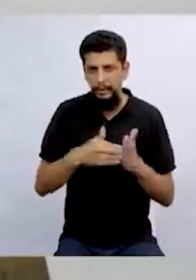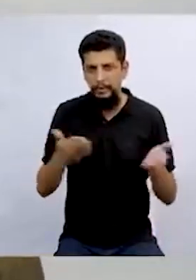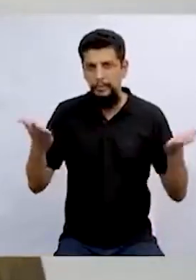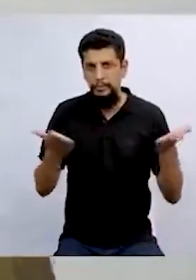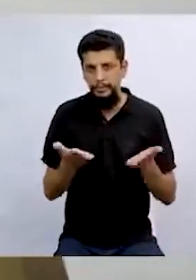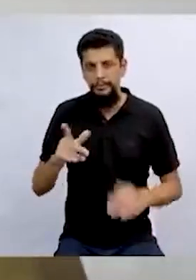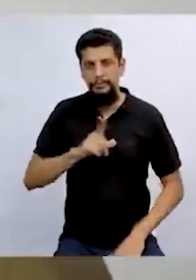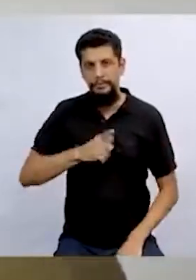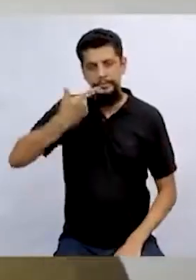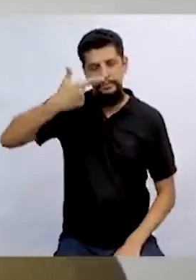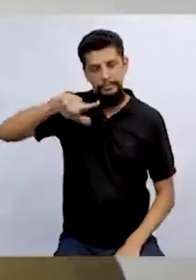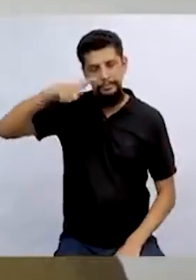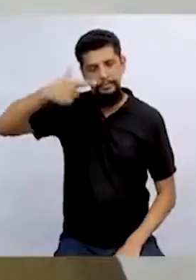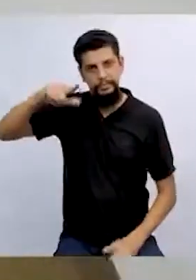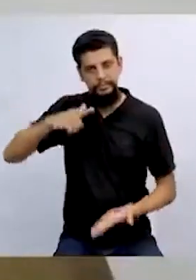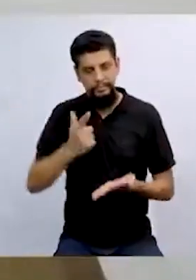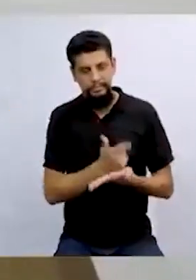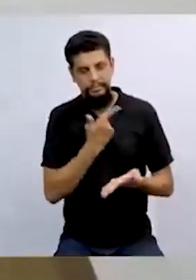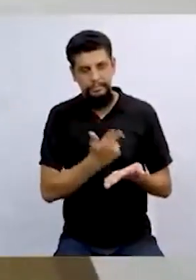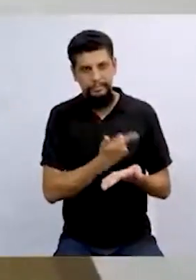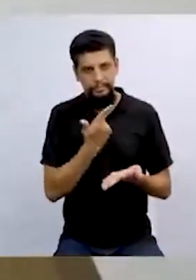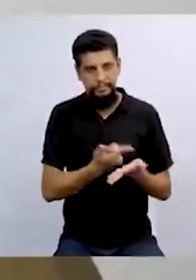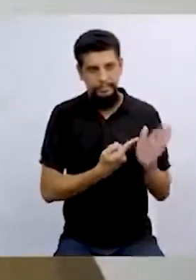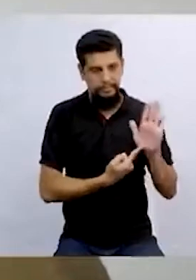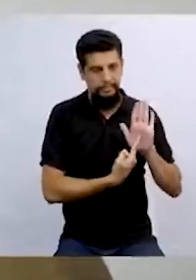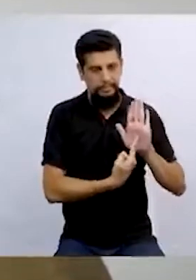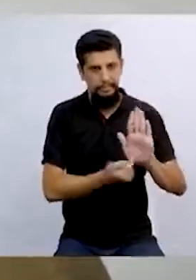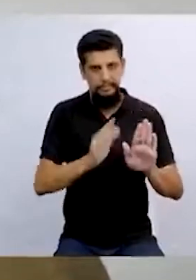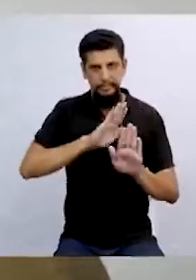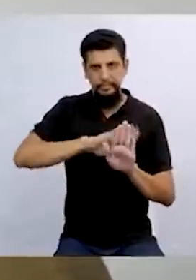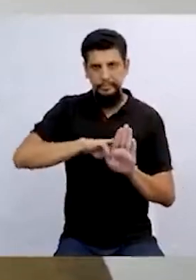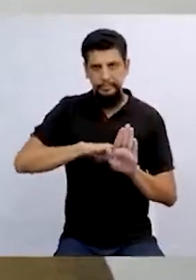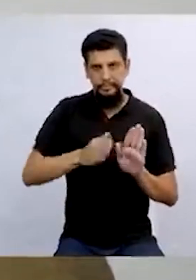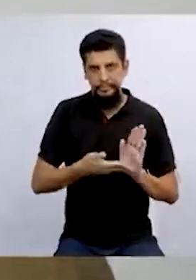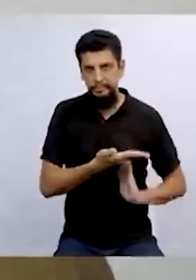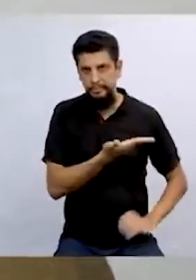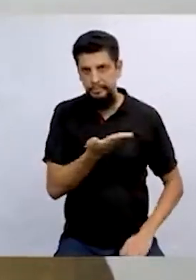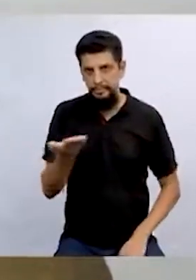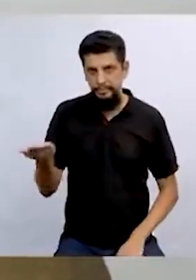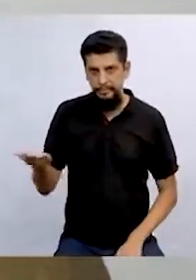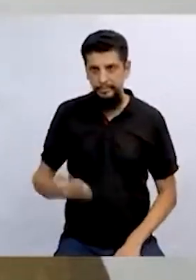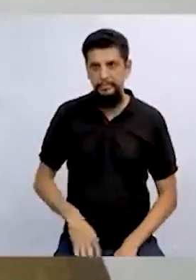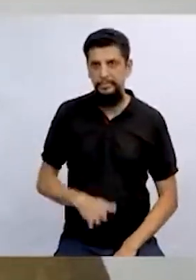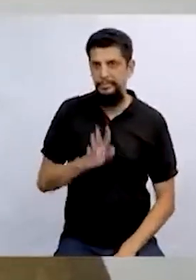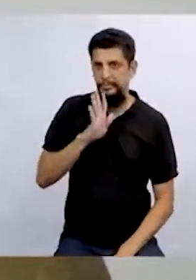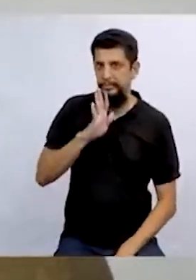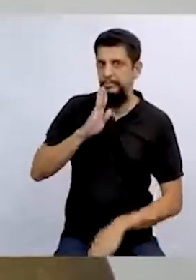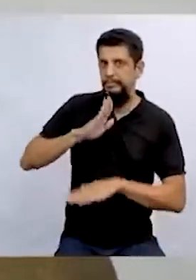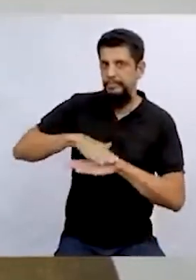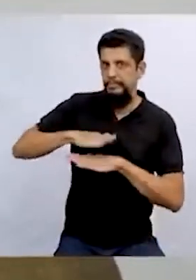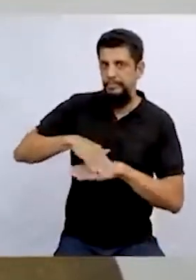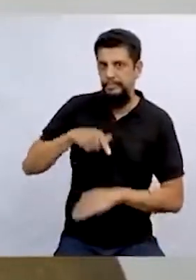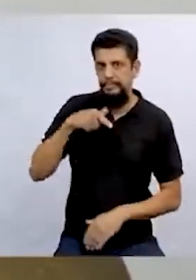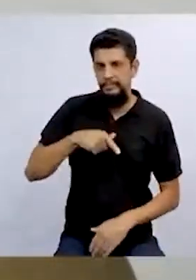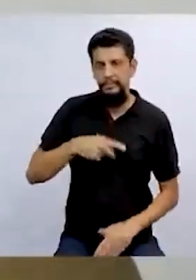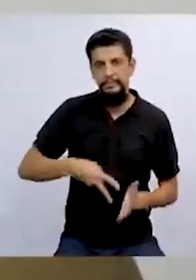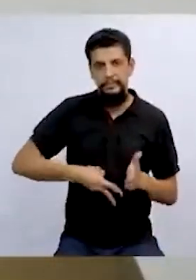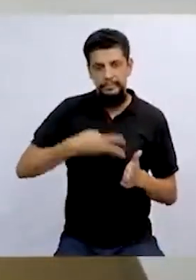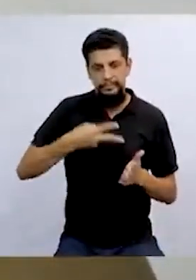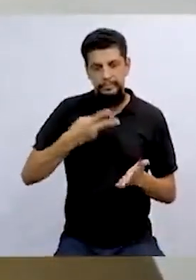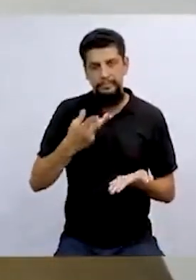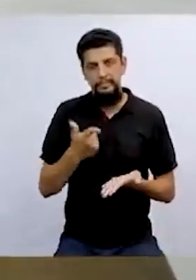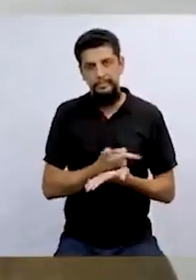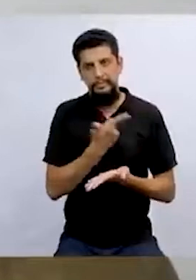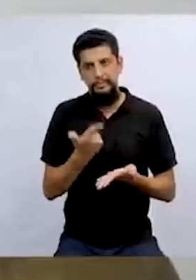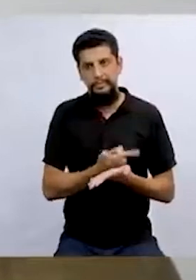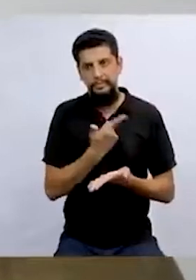escrevi outros livros. Vou mostrar as capas pra vocês, conhecerem um pouquinho. Esse aqui é o meu segundo